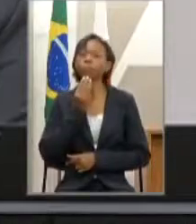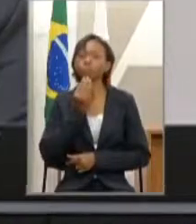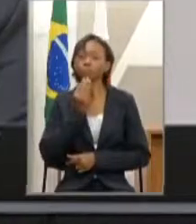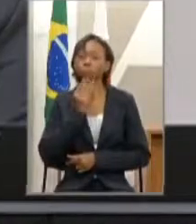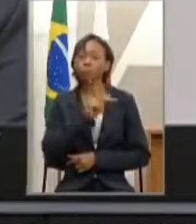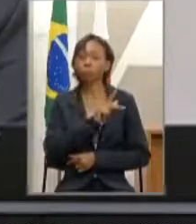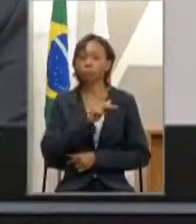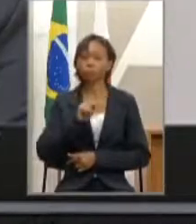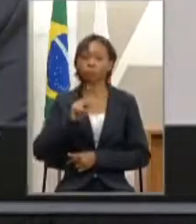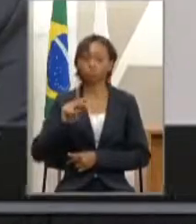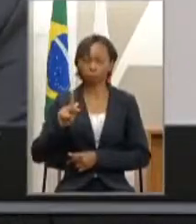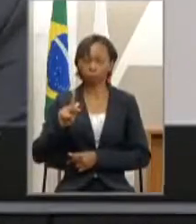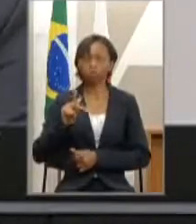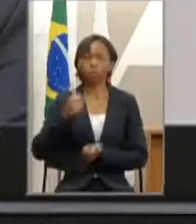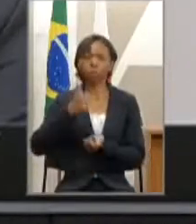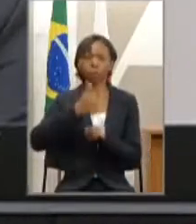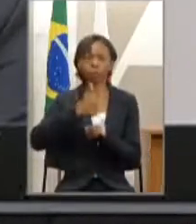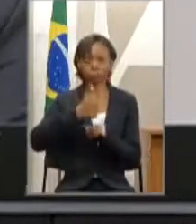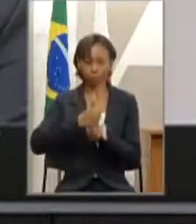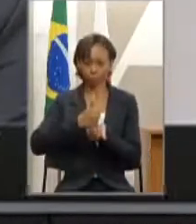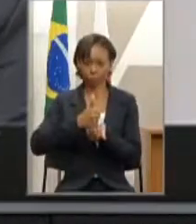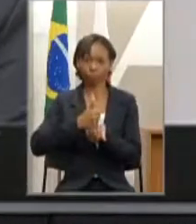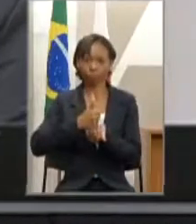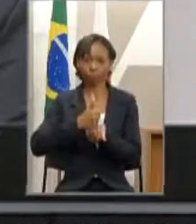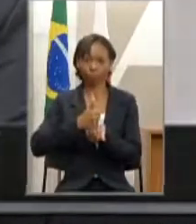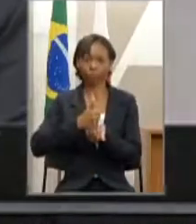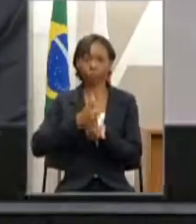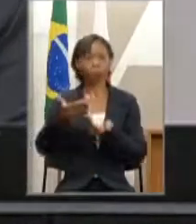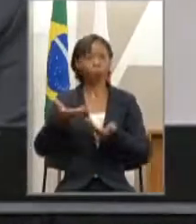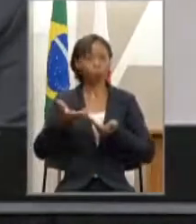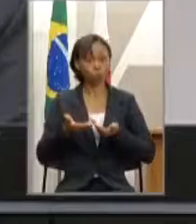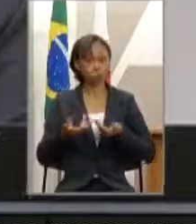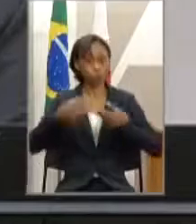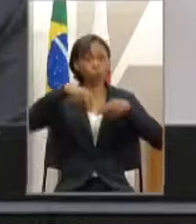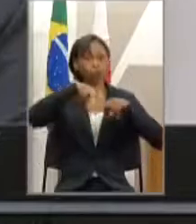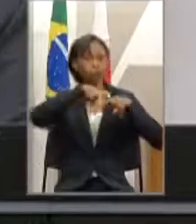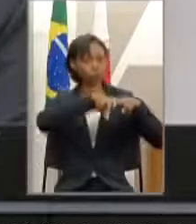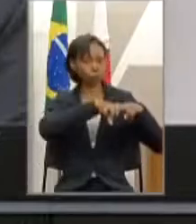presidente da Sociedade dos Surdos de Belo Horizonte, que eu convido para compor a mesa.